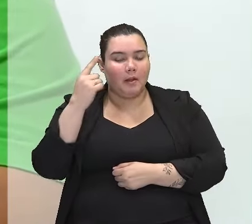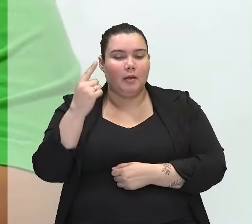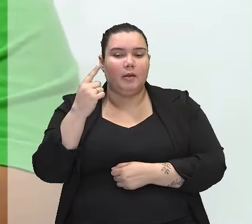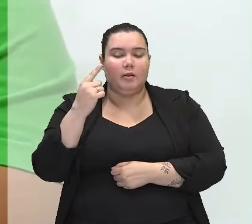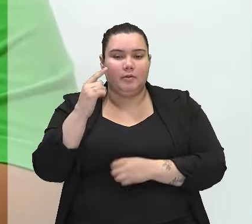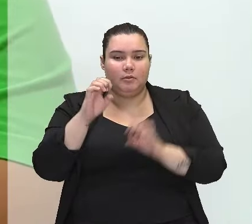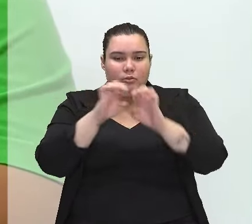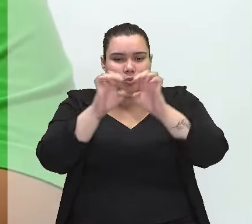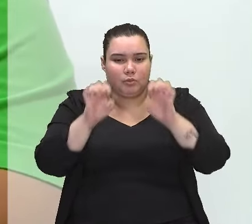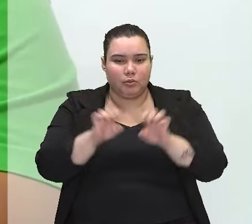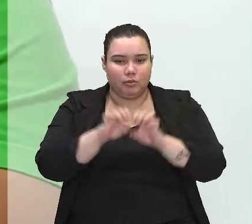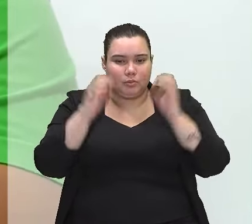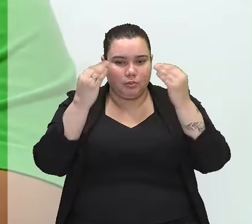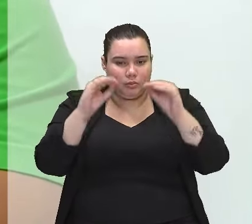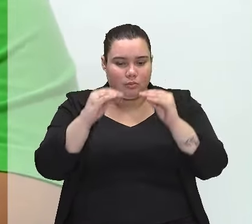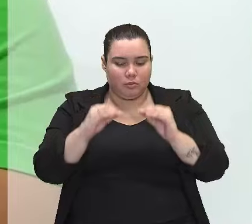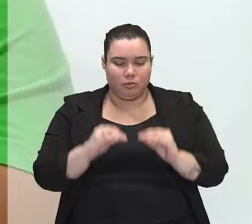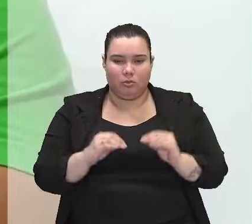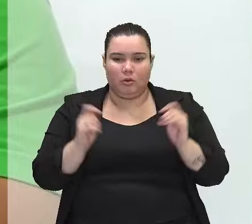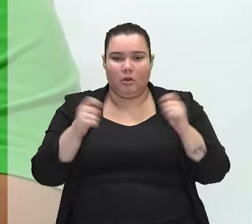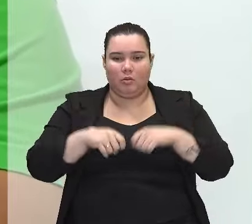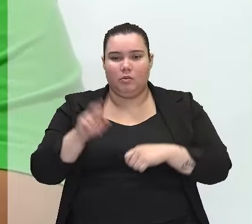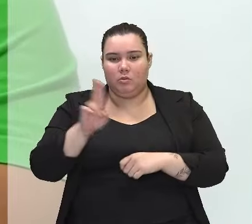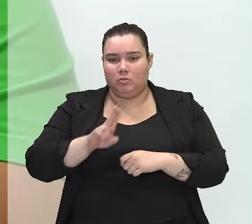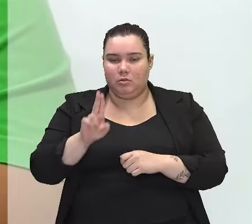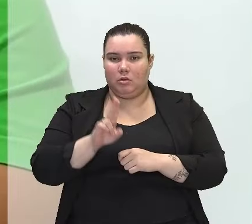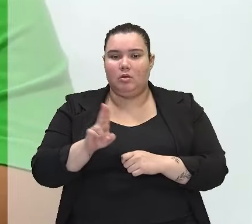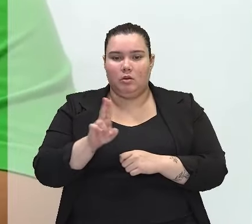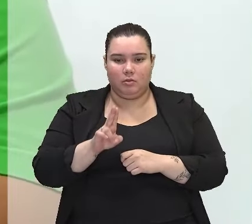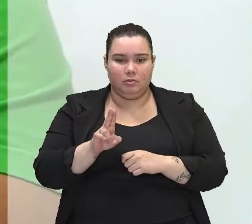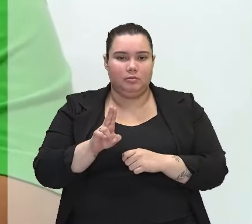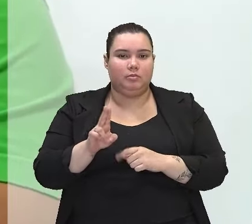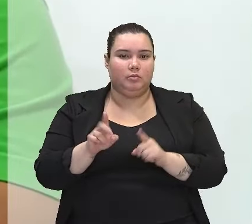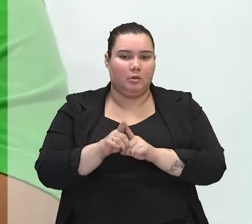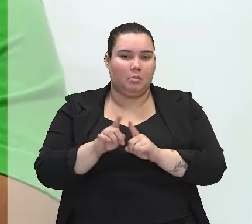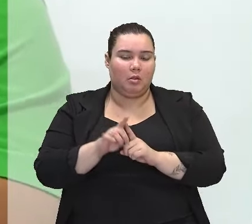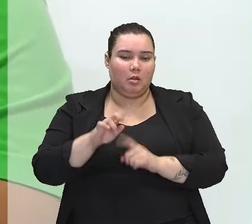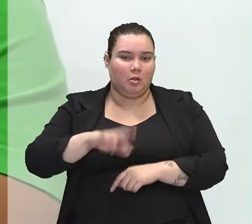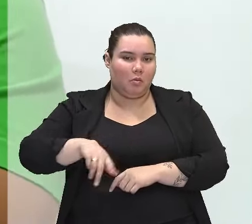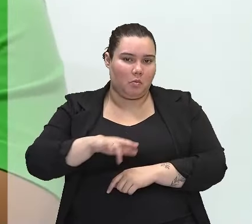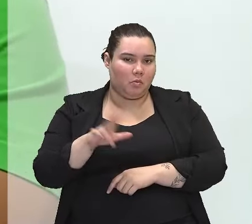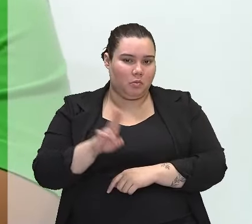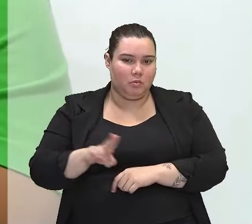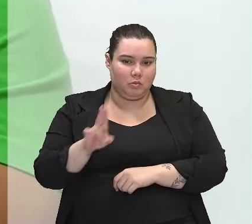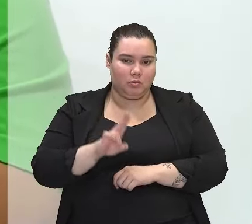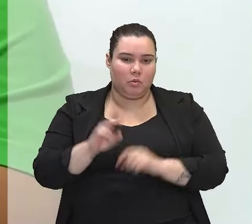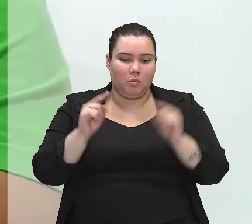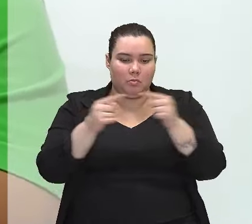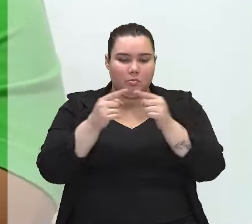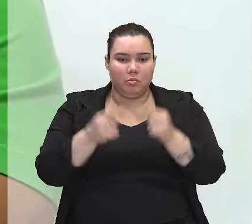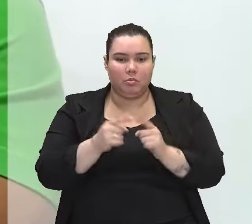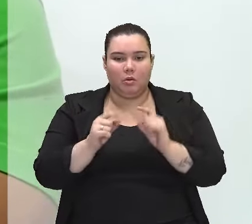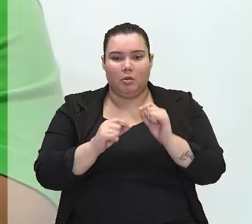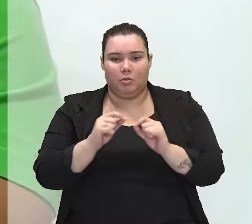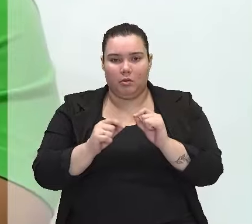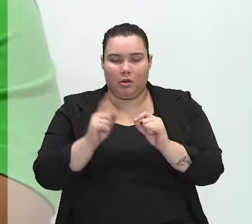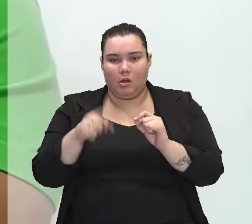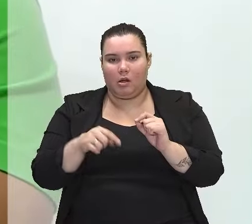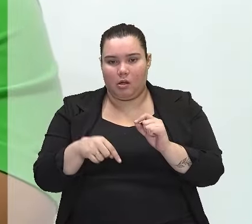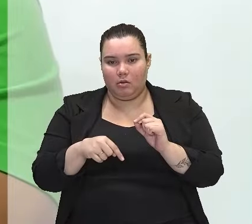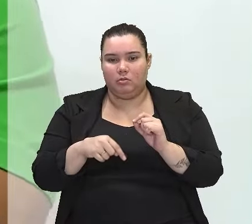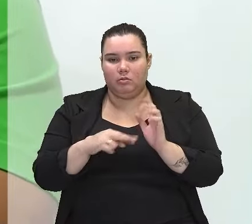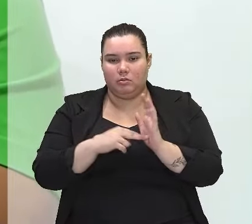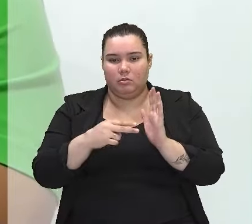estrutura o que pode ser utilizado, o que não pode ser utilizado, né? O que vai combinar, que vai juntar, o que vai colar. Juntar partes.